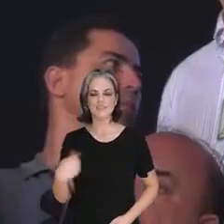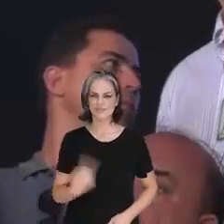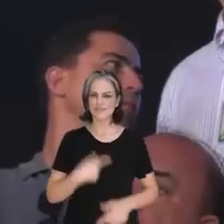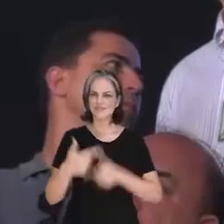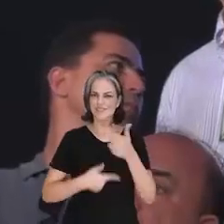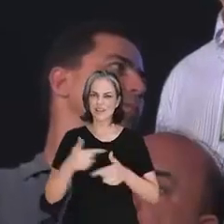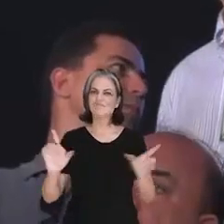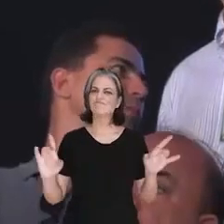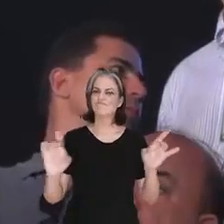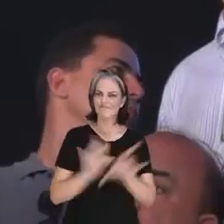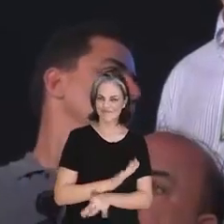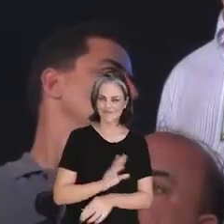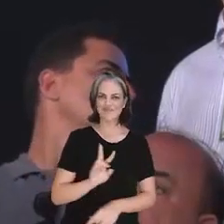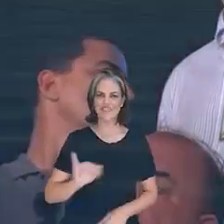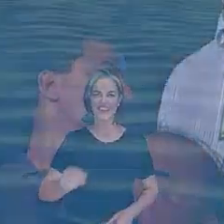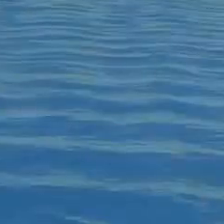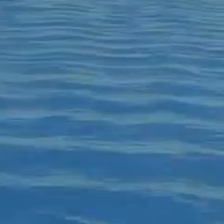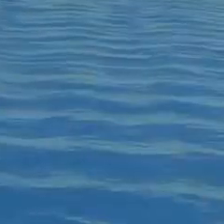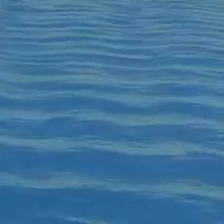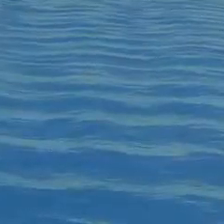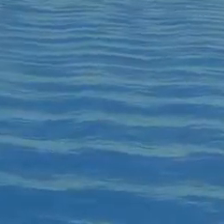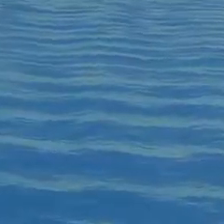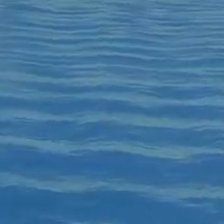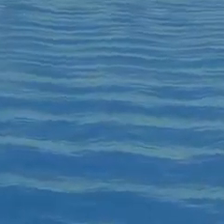e vamos cumprir a nossa missão.